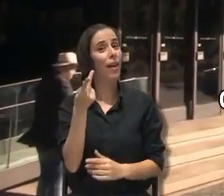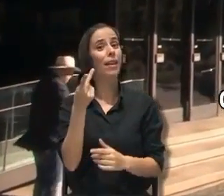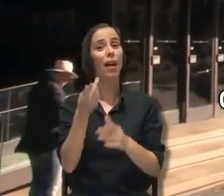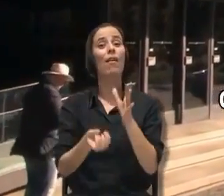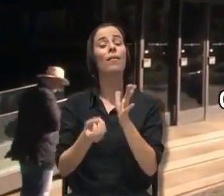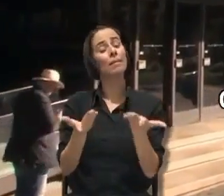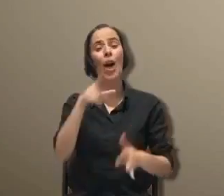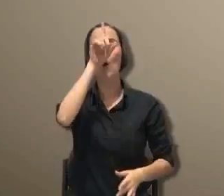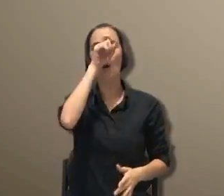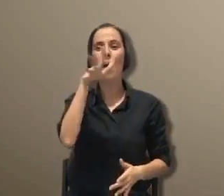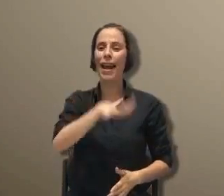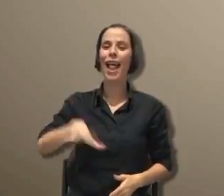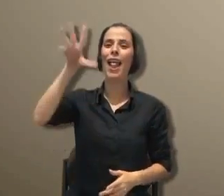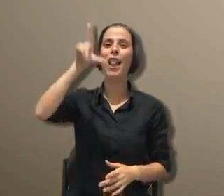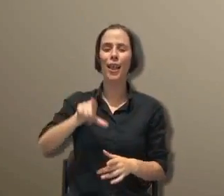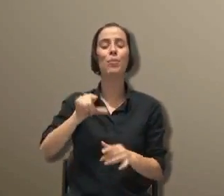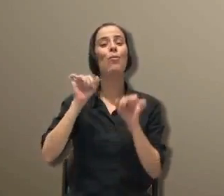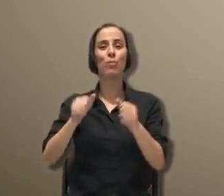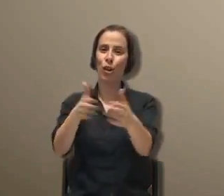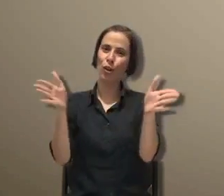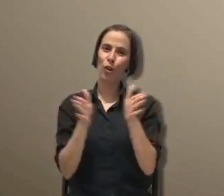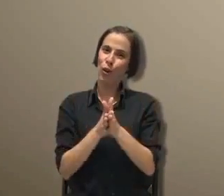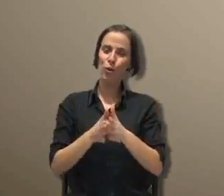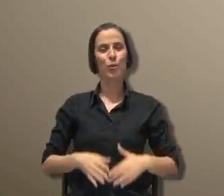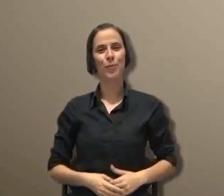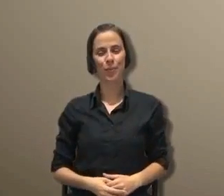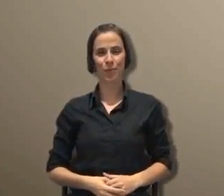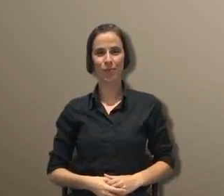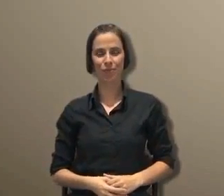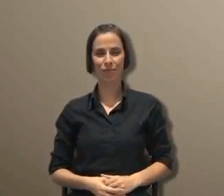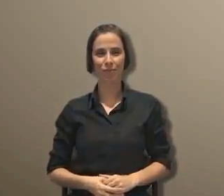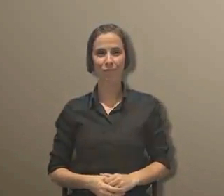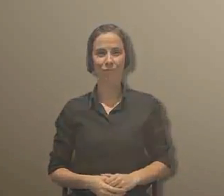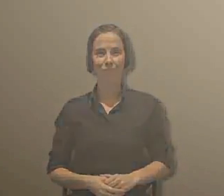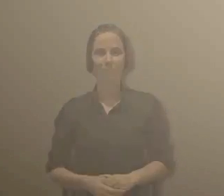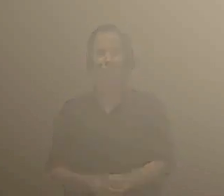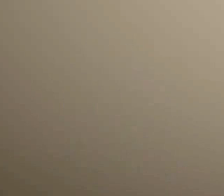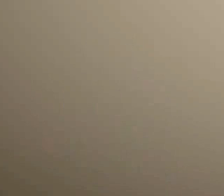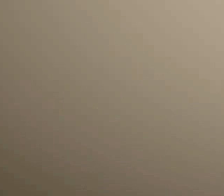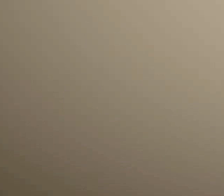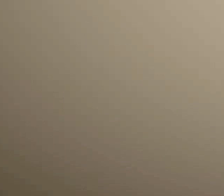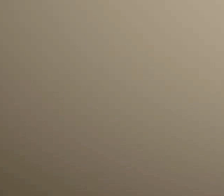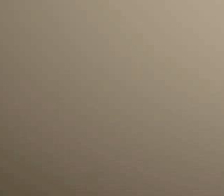simplicidade de vida. Fundação Caluste Gulbenkian. Uma fundação para todos.